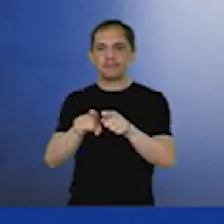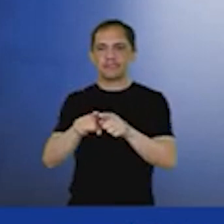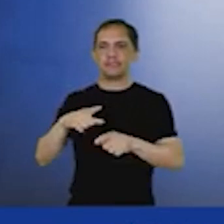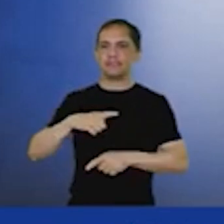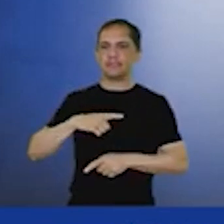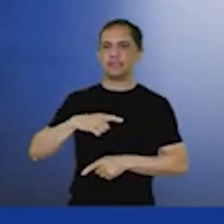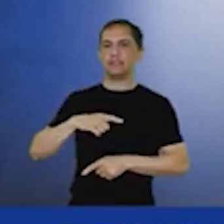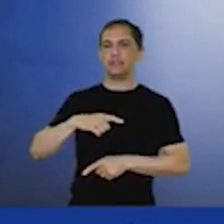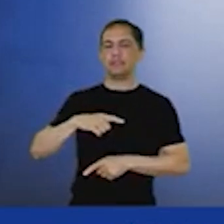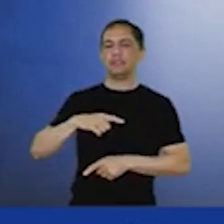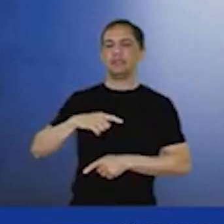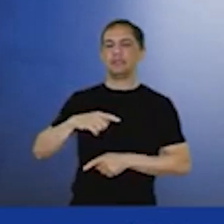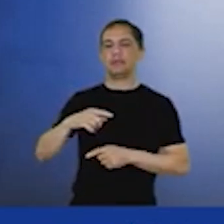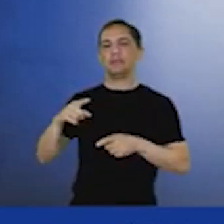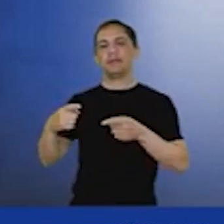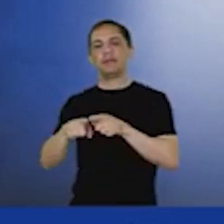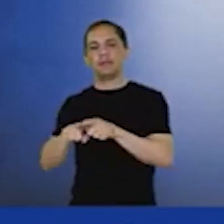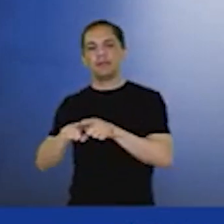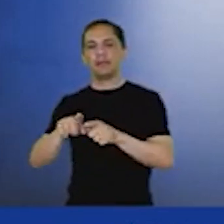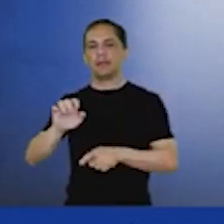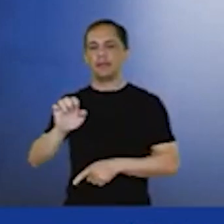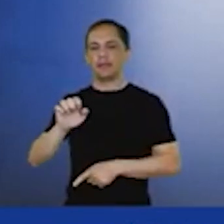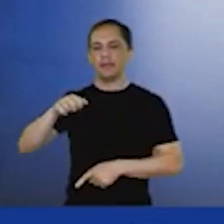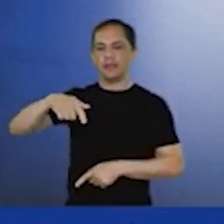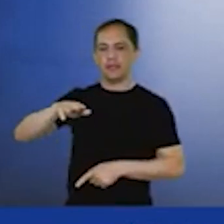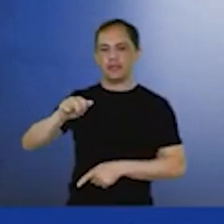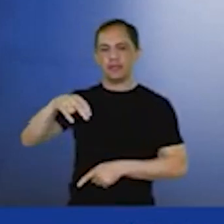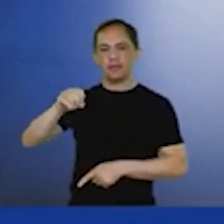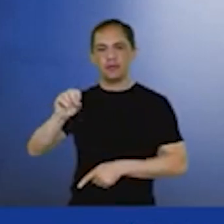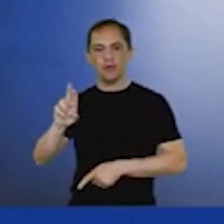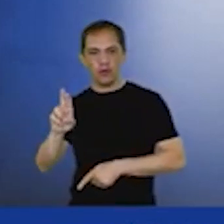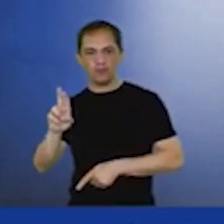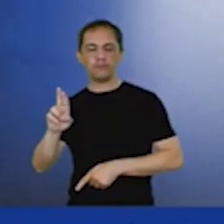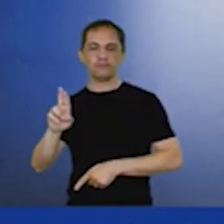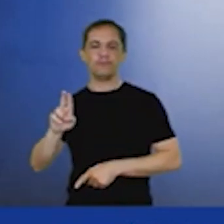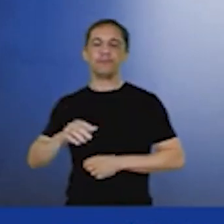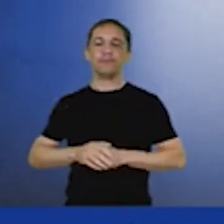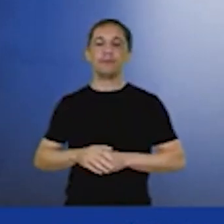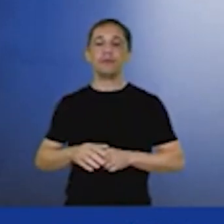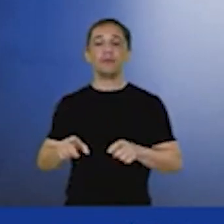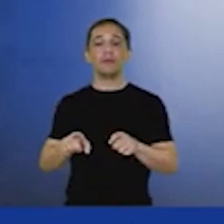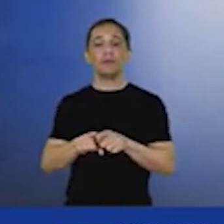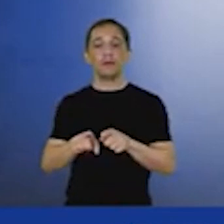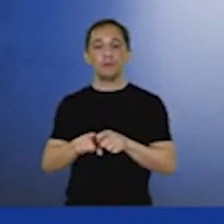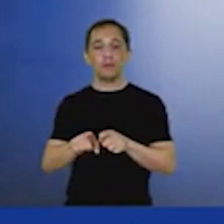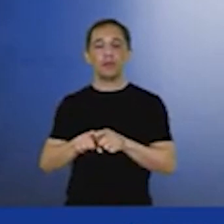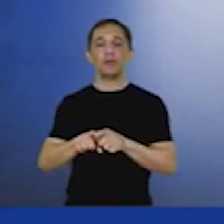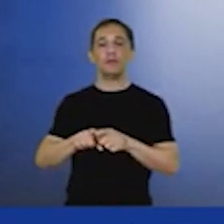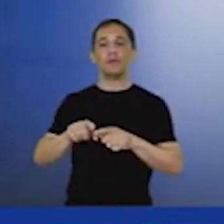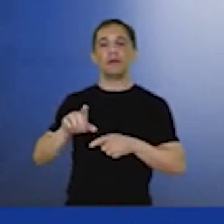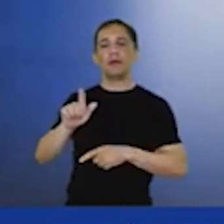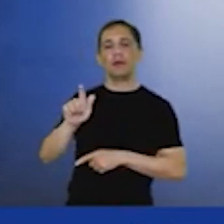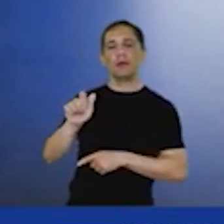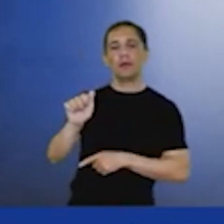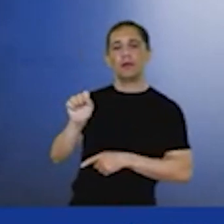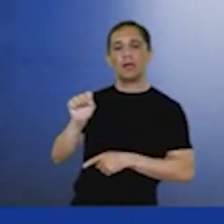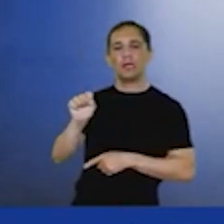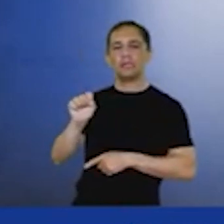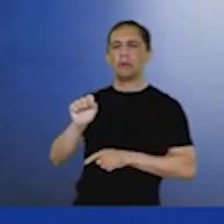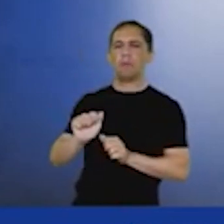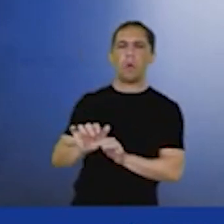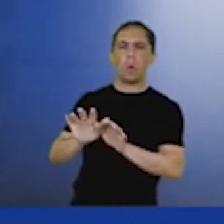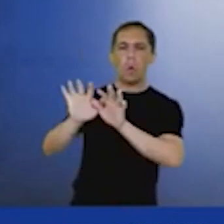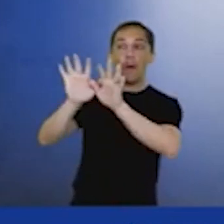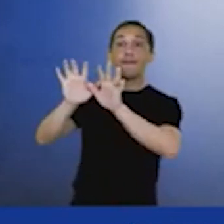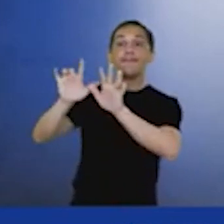em parceria com a Equinor, na área de Aracatu. Temos pesquisa também que alia o óleo e gás com menor emissão. Citar o exemplo do RICEP, que vai